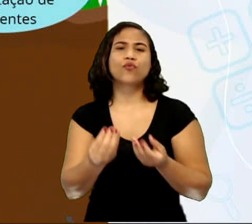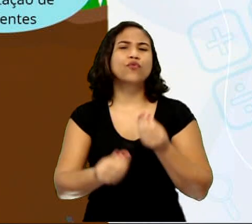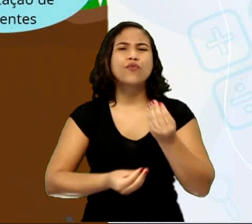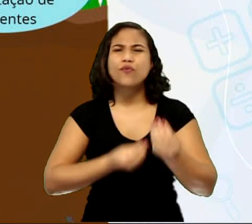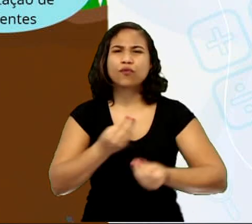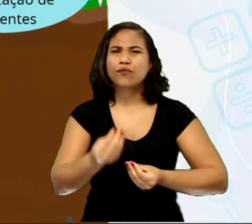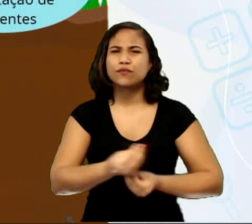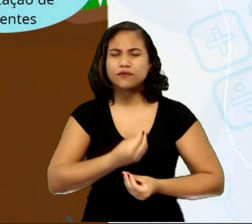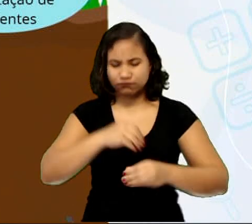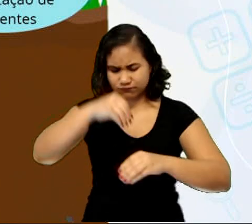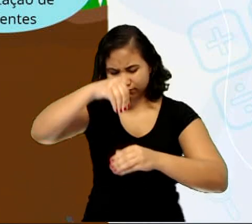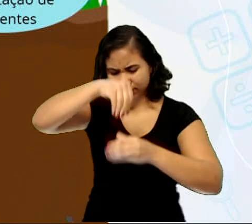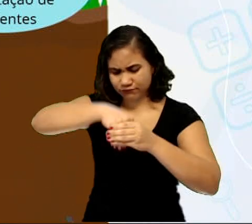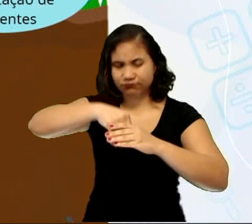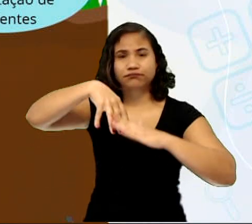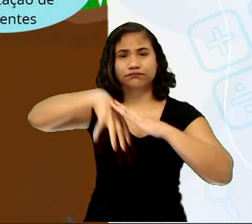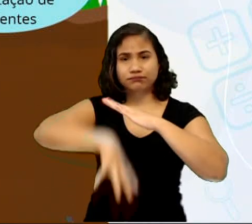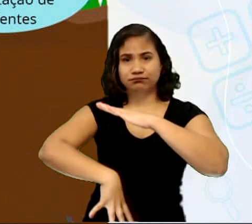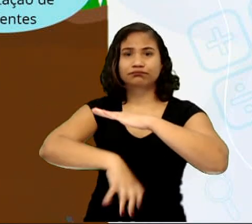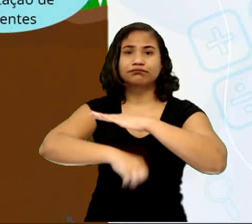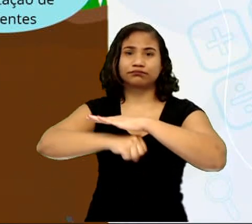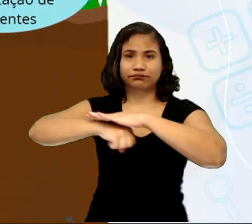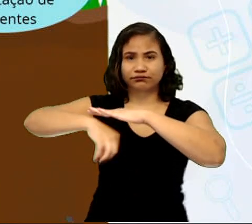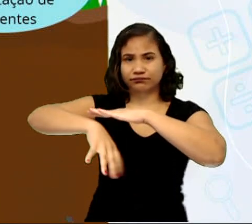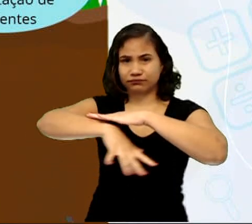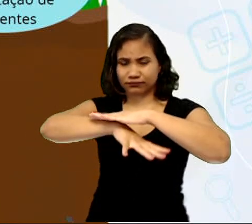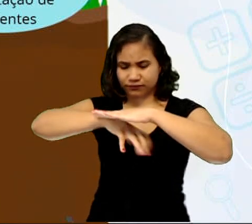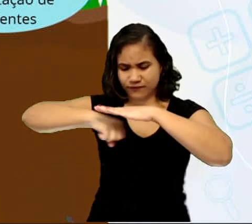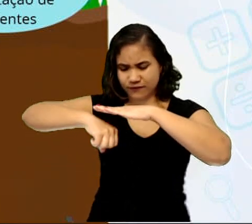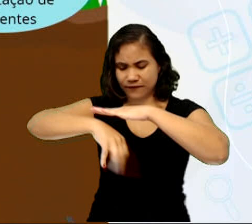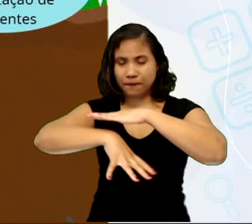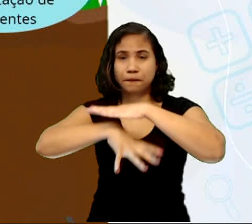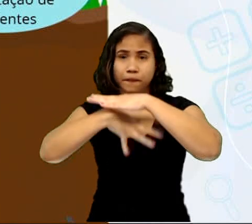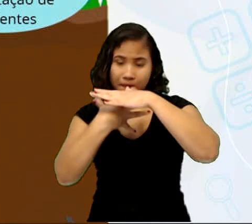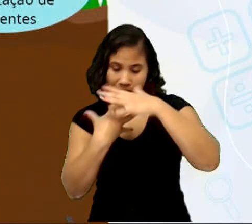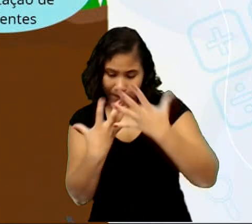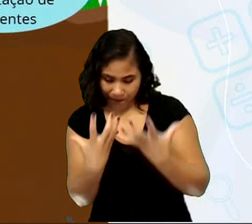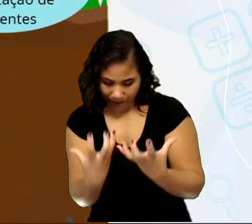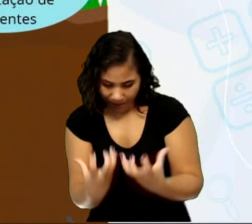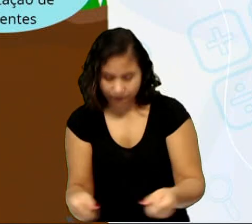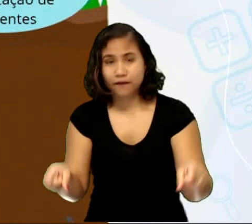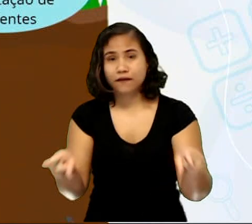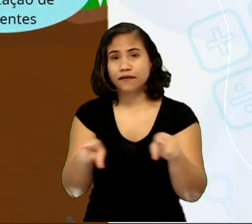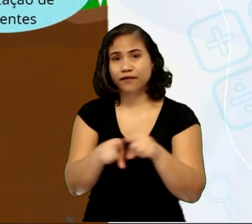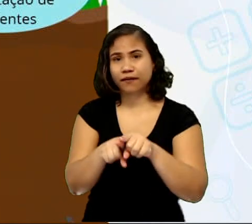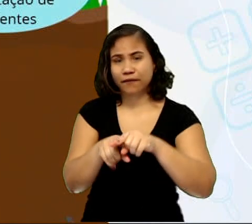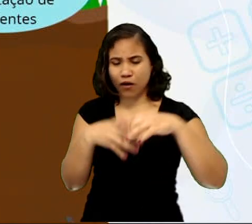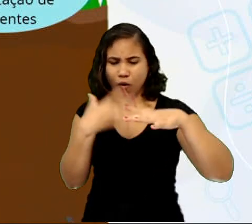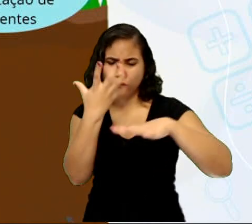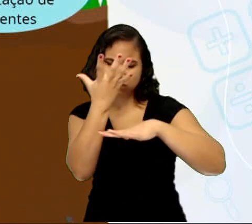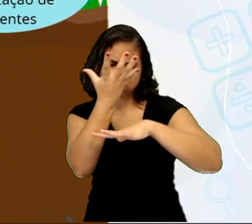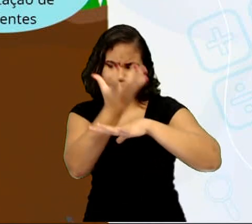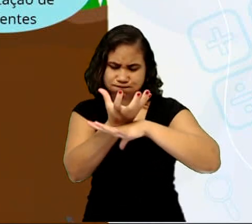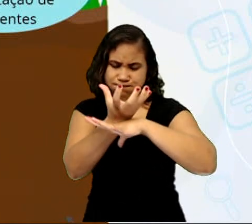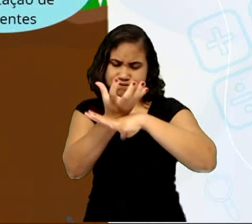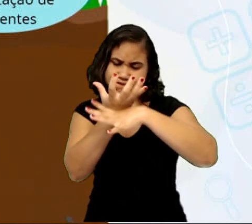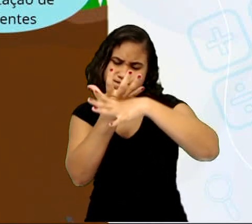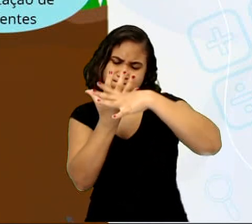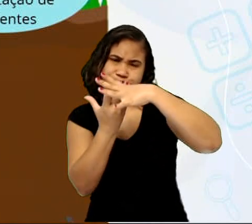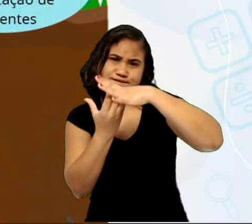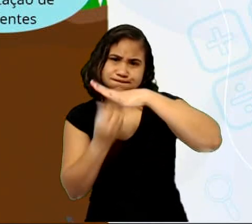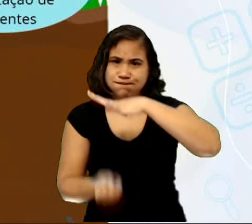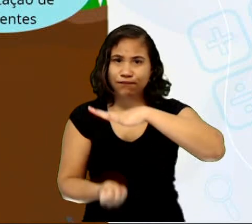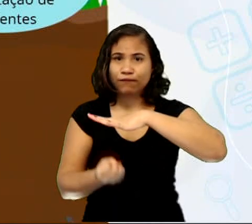no solo. Também realizam a decomposição de resíduos, formação dos